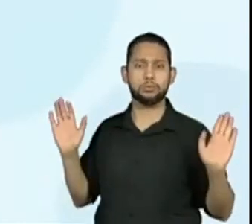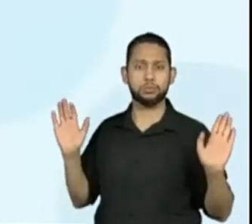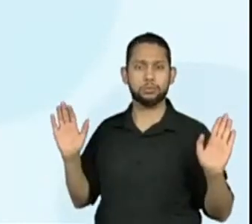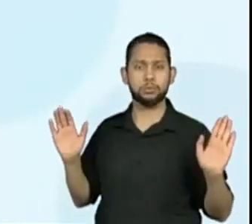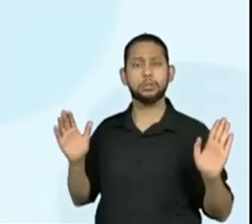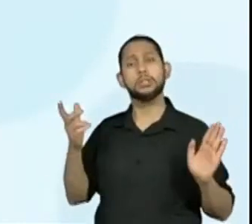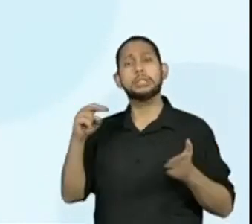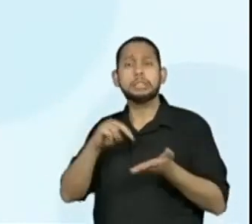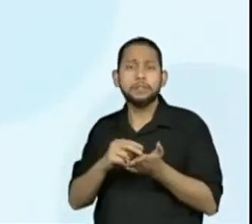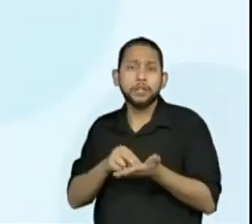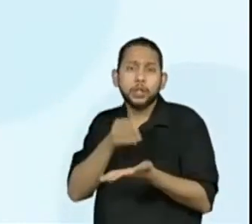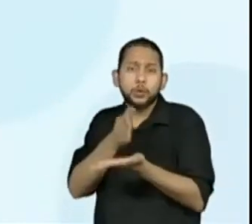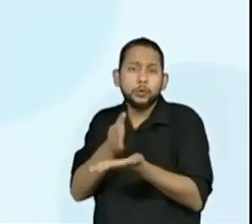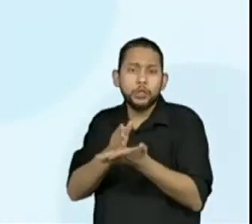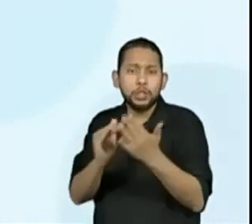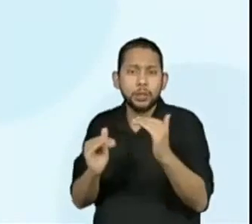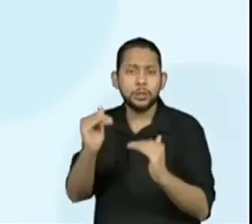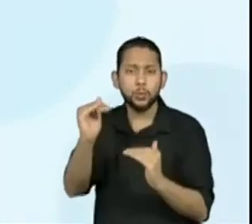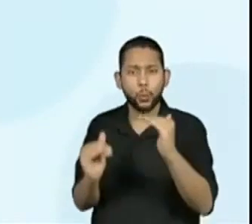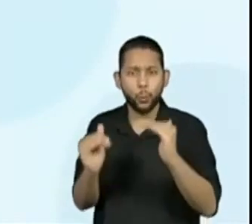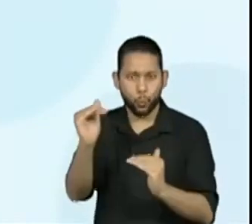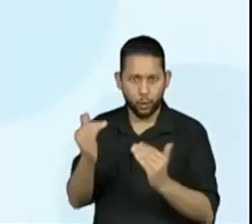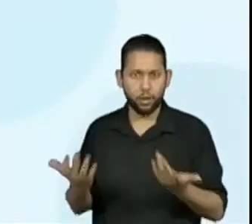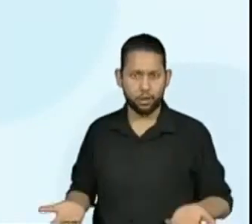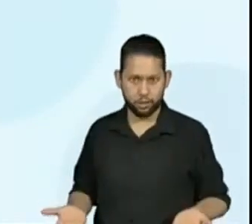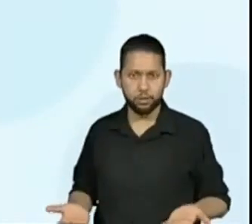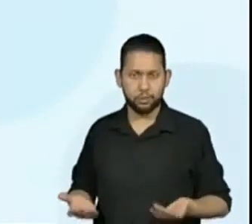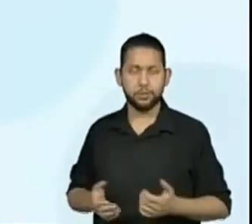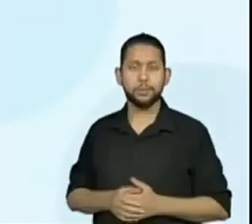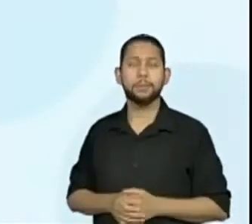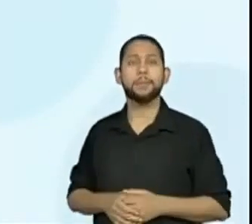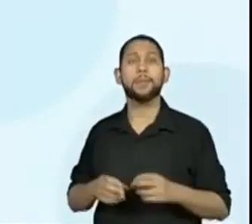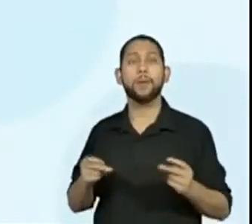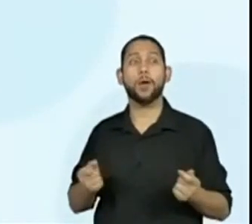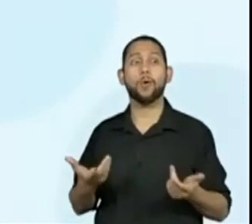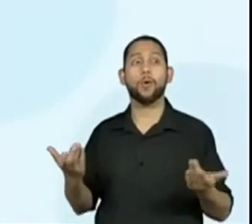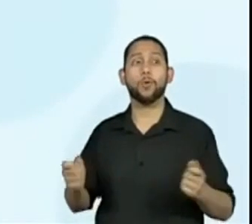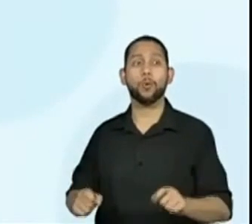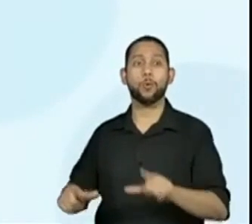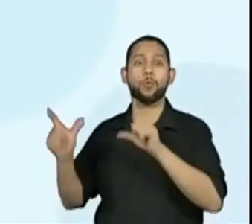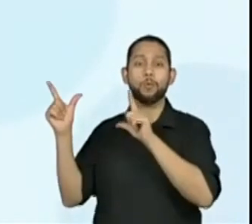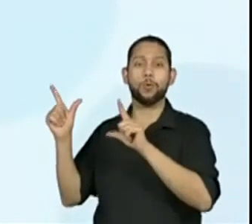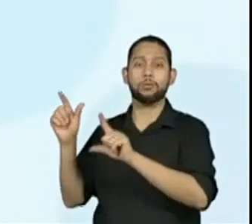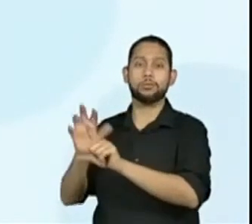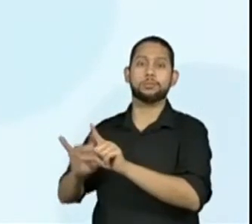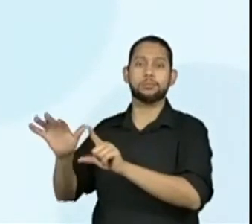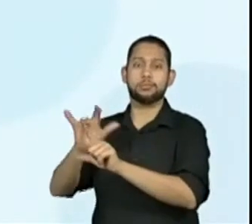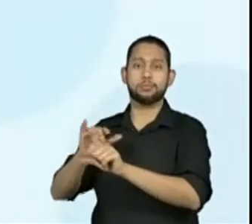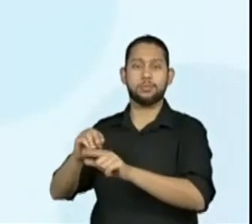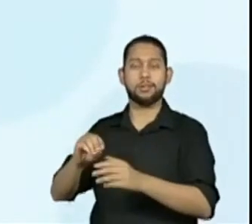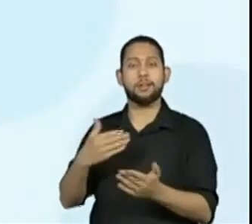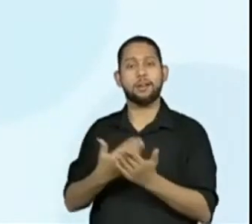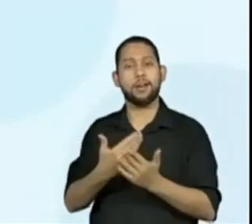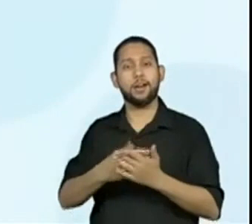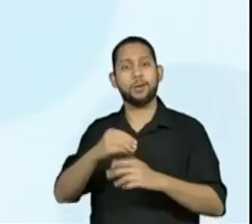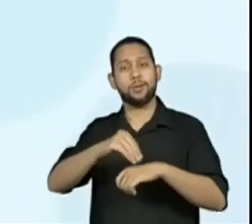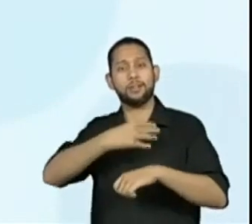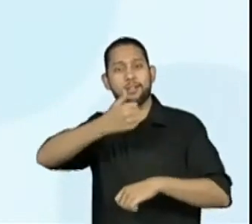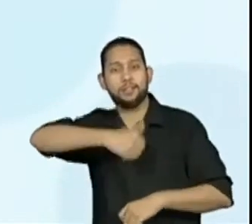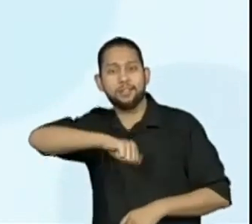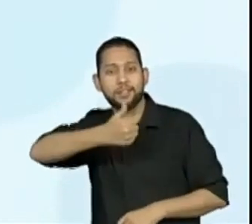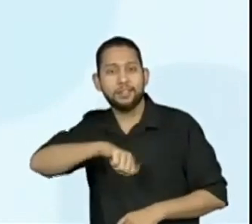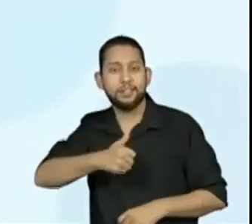de partilha desigual? Vamos lá, pessoal. Aqui agora eu vou colocar a nossa telinha de avaliação.